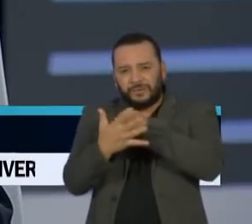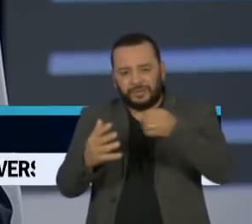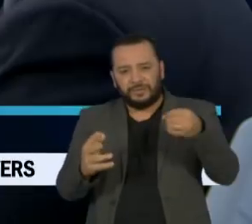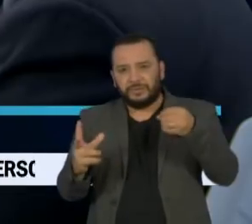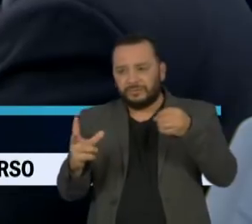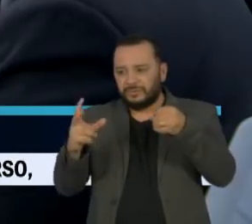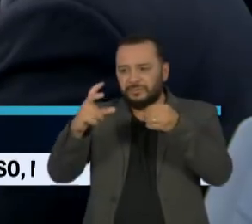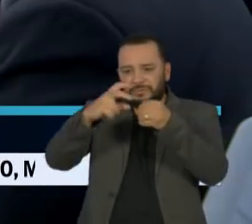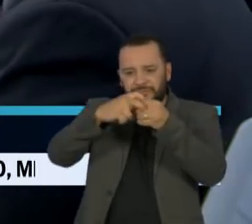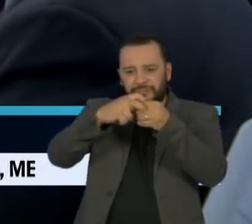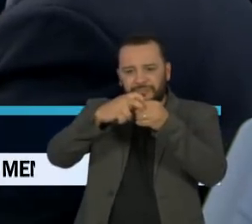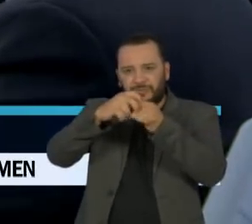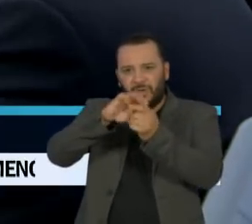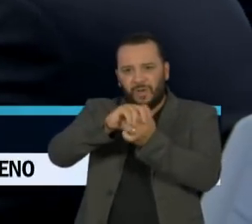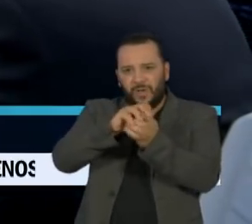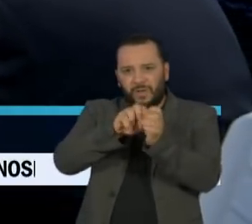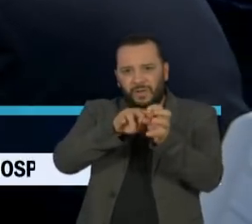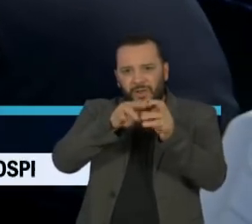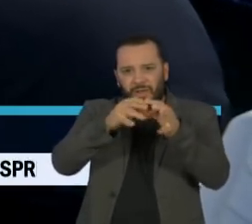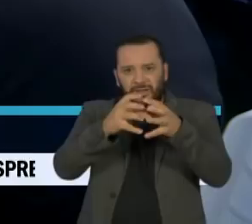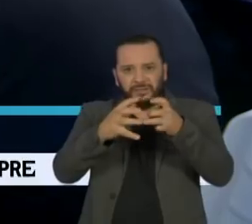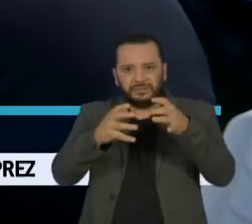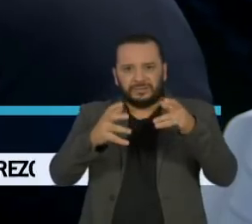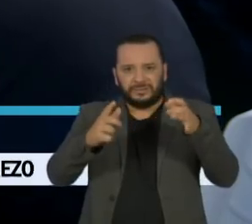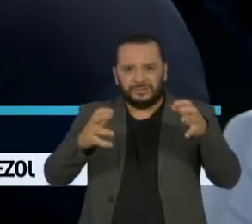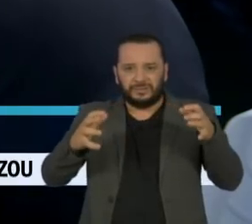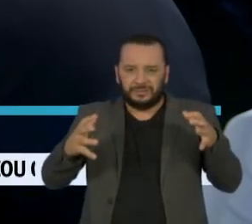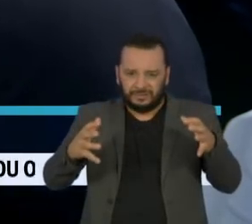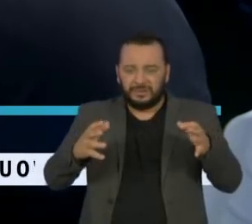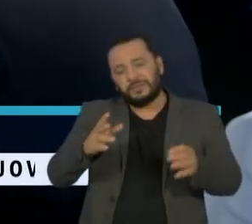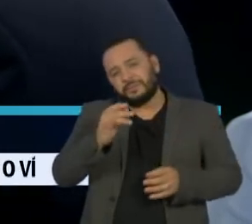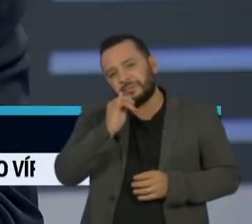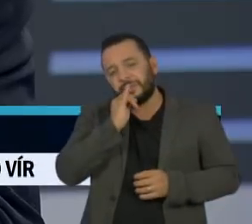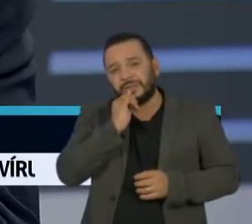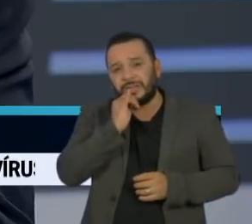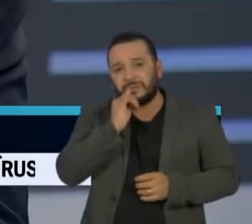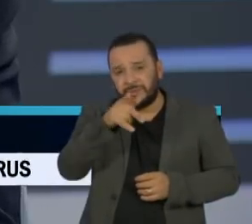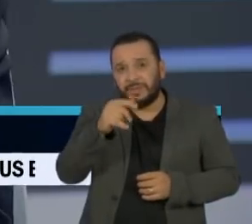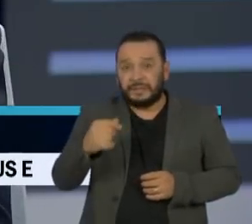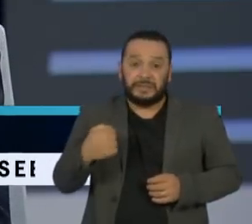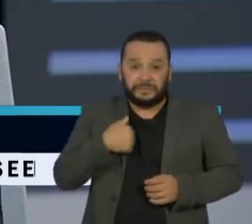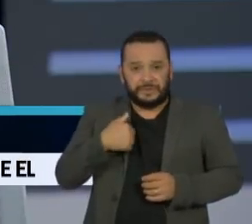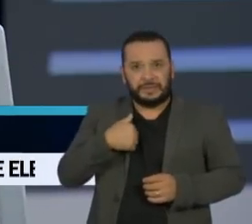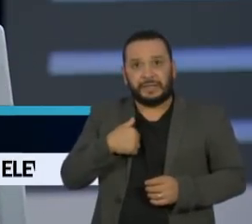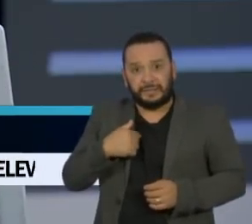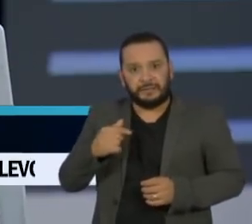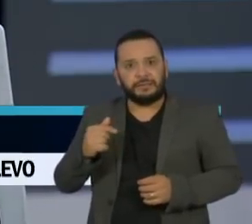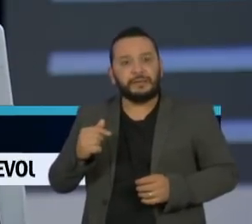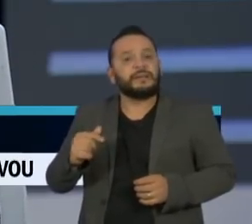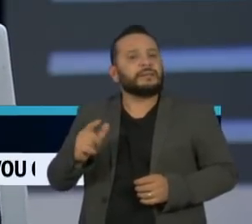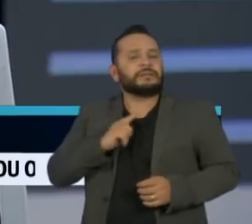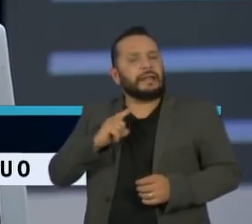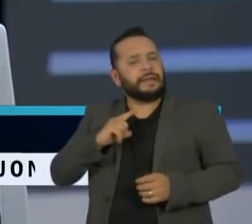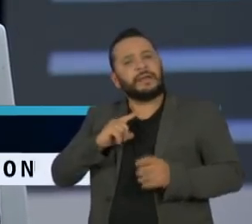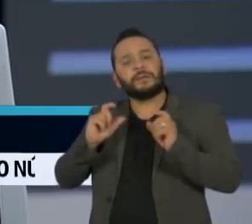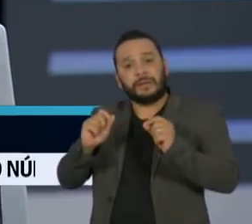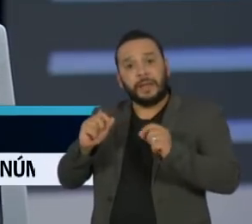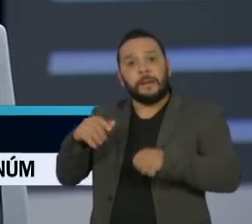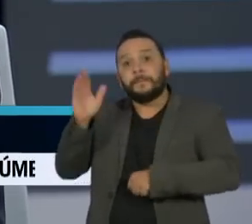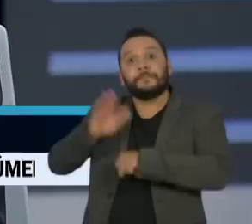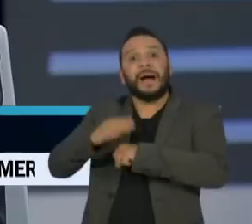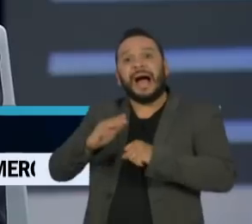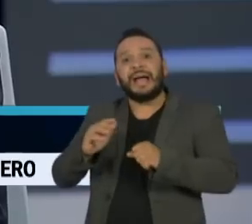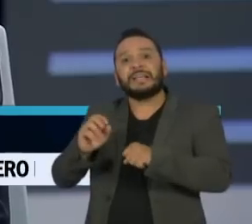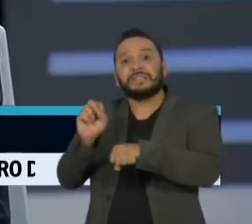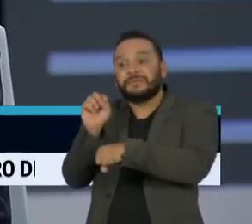as outras. Então se você está num pangolim e sai para o humano, tem muito mais humano que pangolim para você se